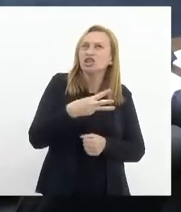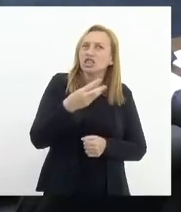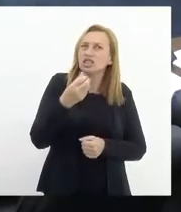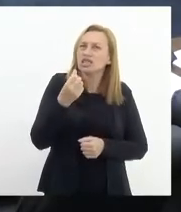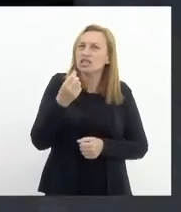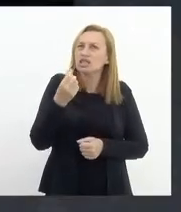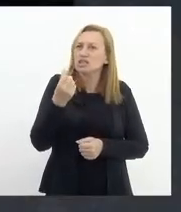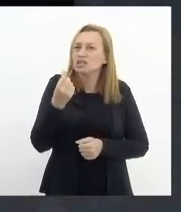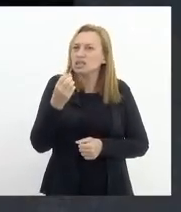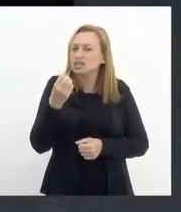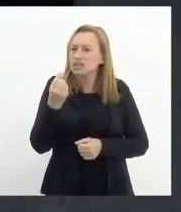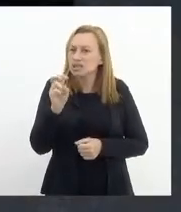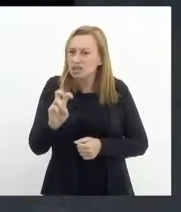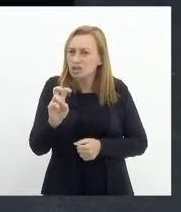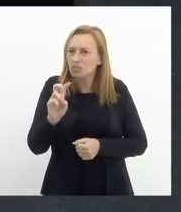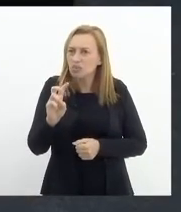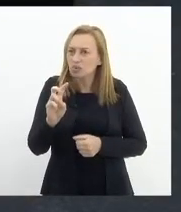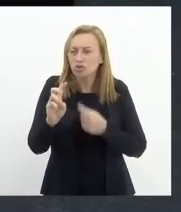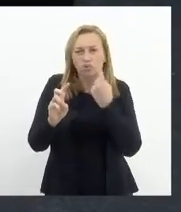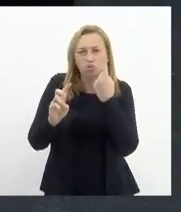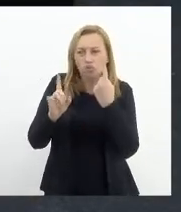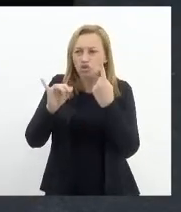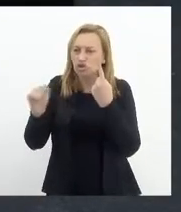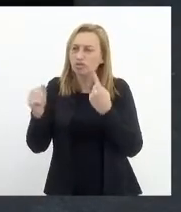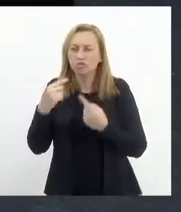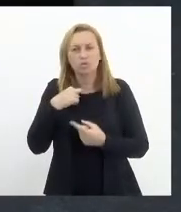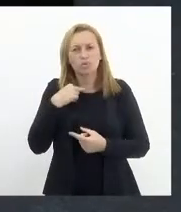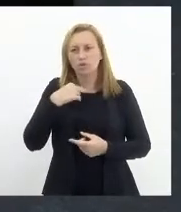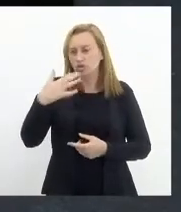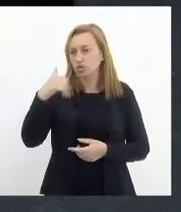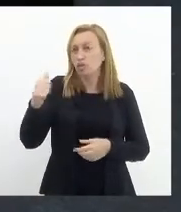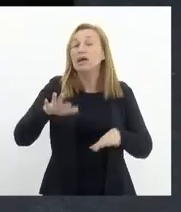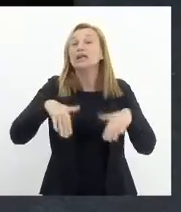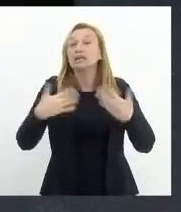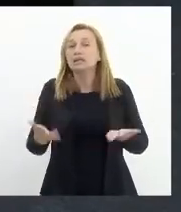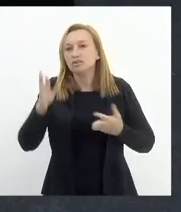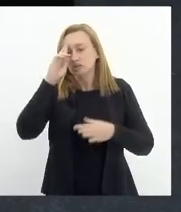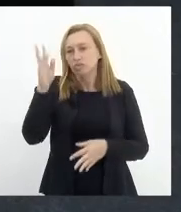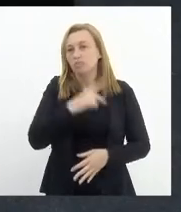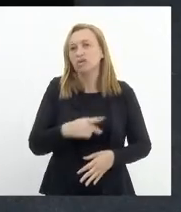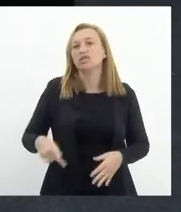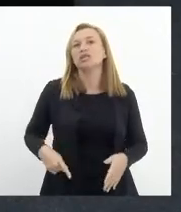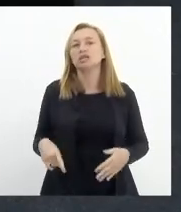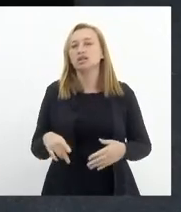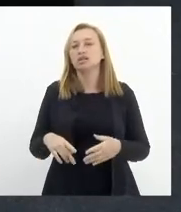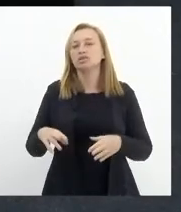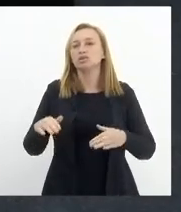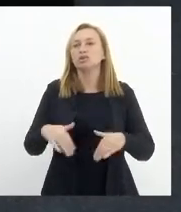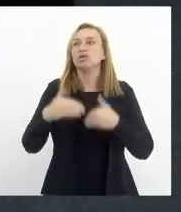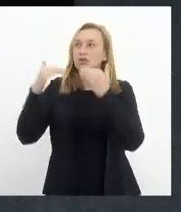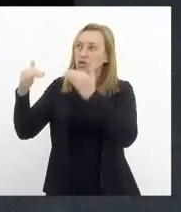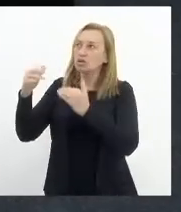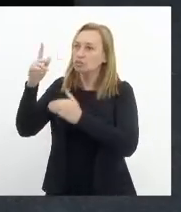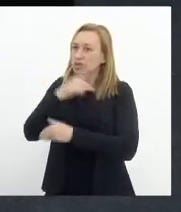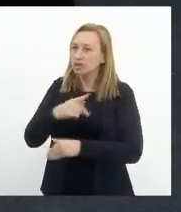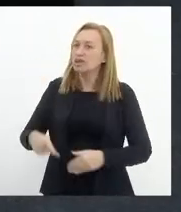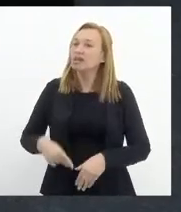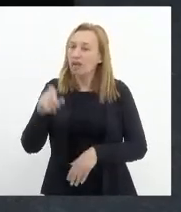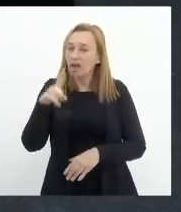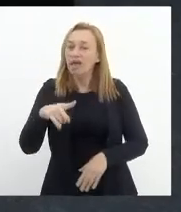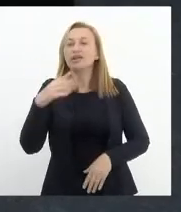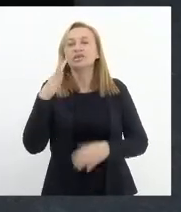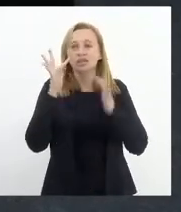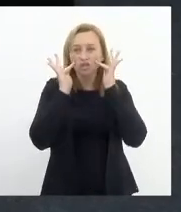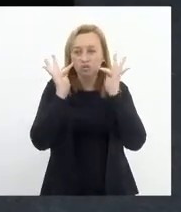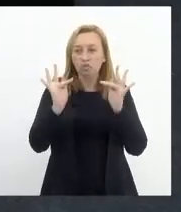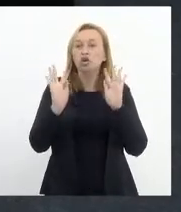um dia e não puderam ser chamados. Então, presidente, vossa excelência é testemunha que hoje